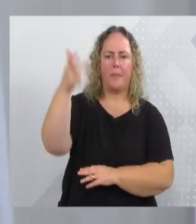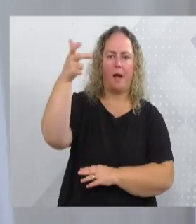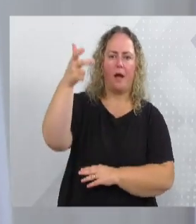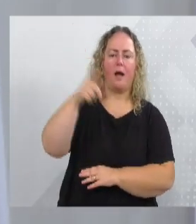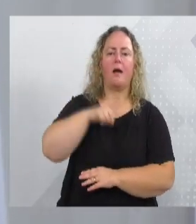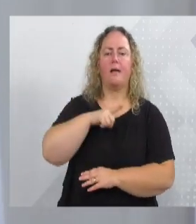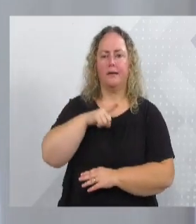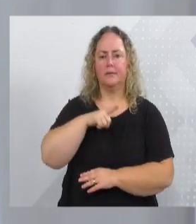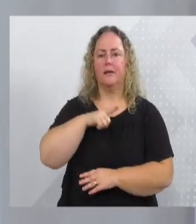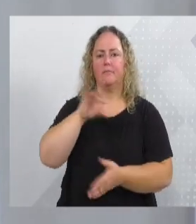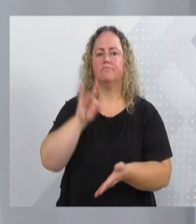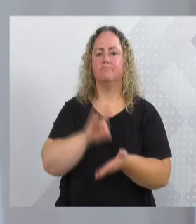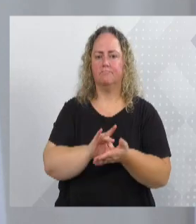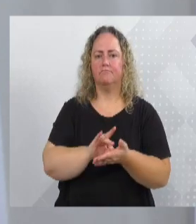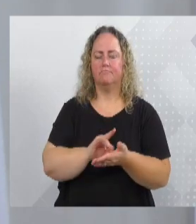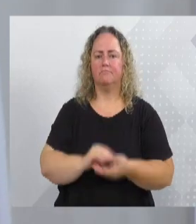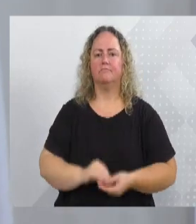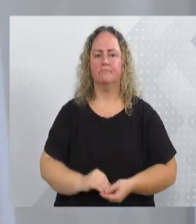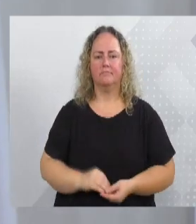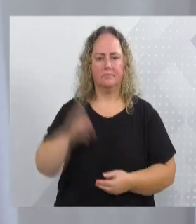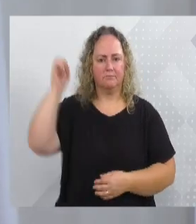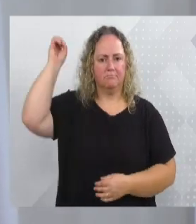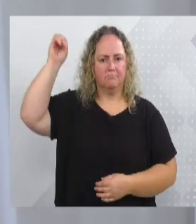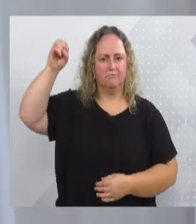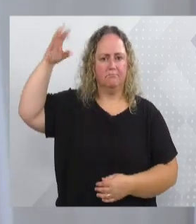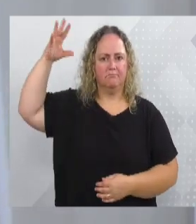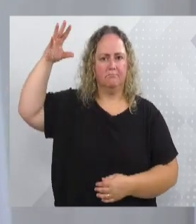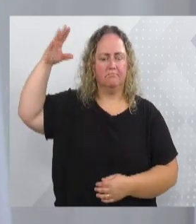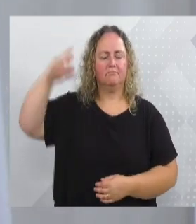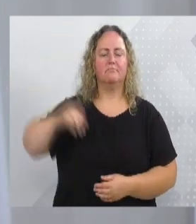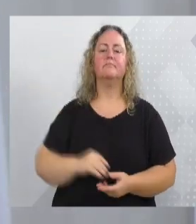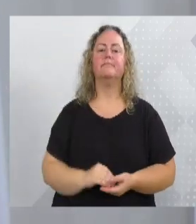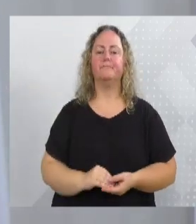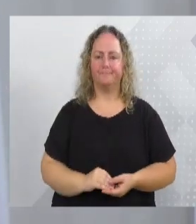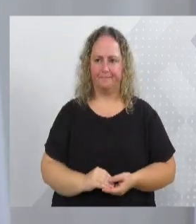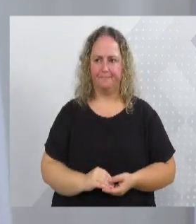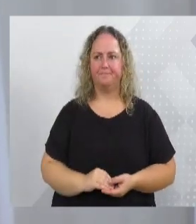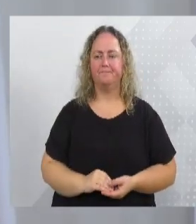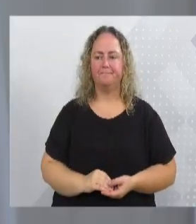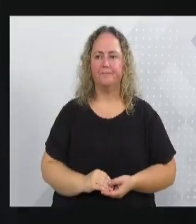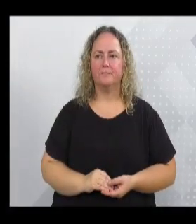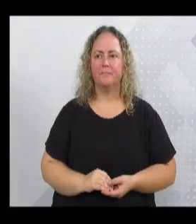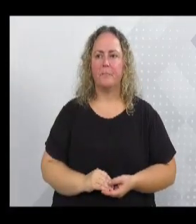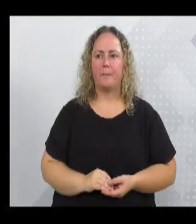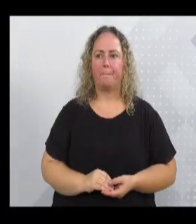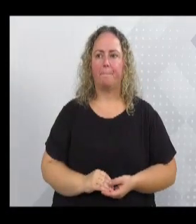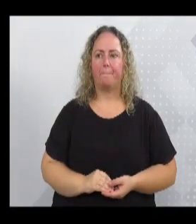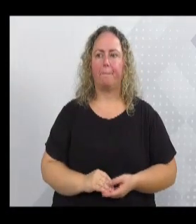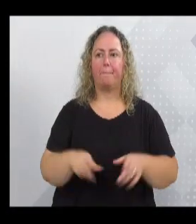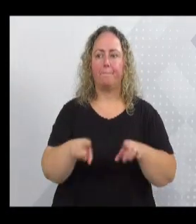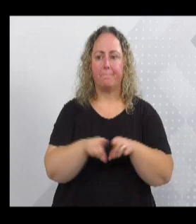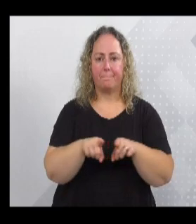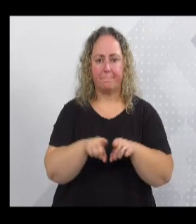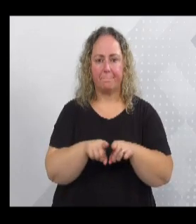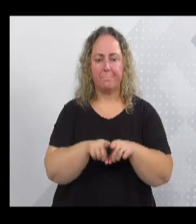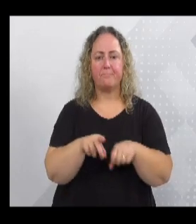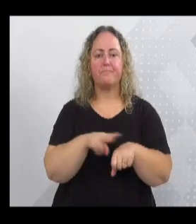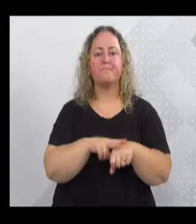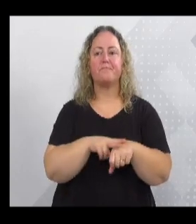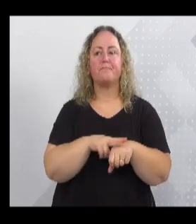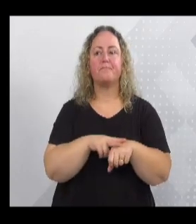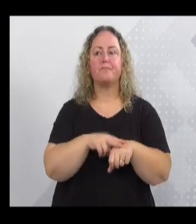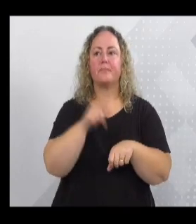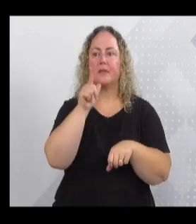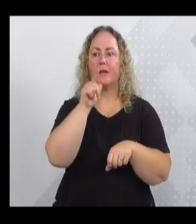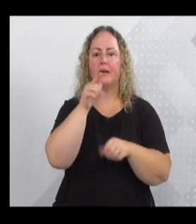sendo instalados. Também estivemos acompanhando o outro vídeo, se possível, a roçada na Beira